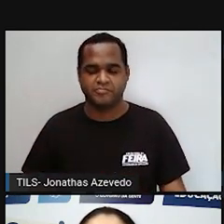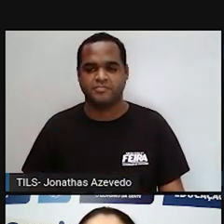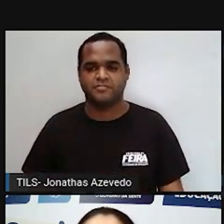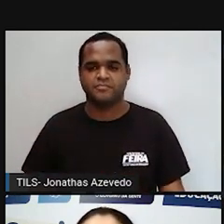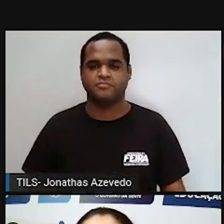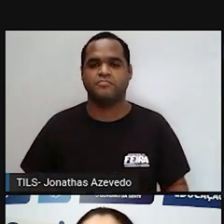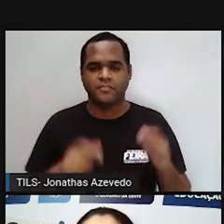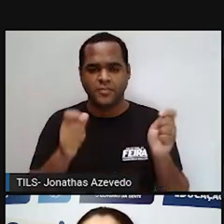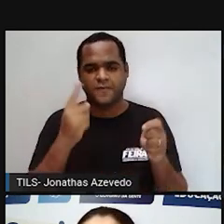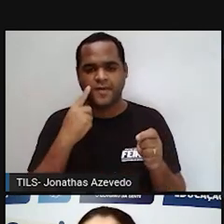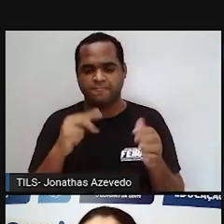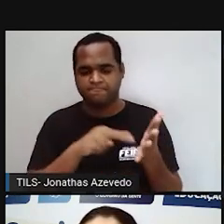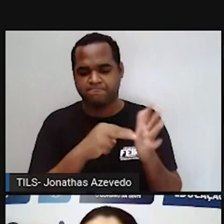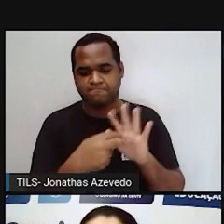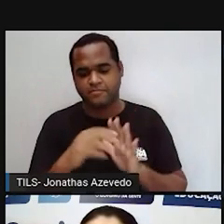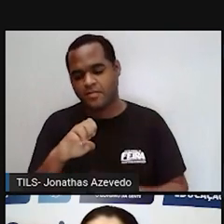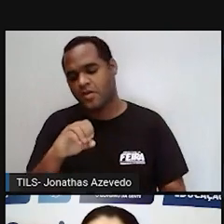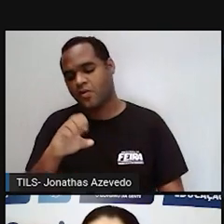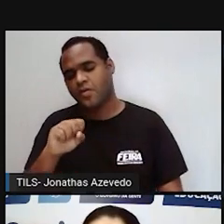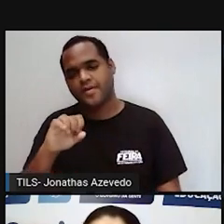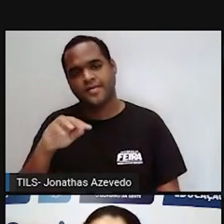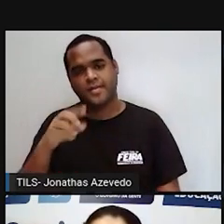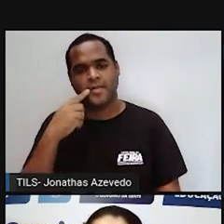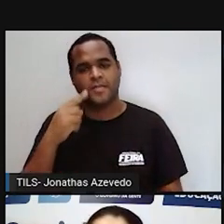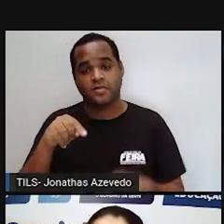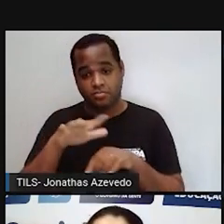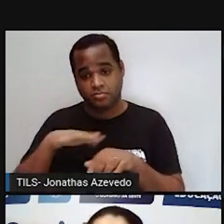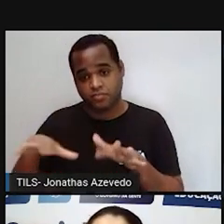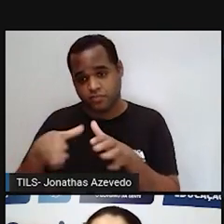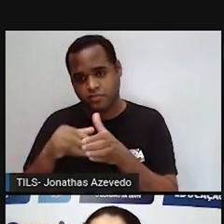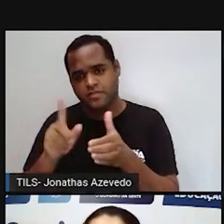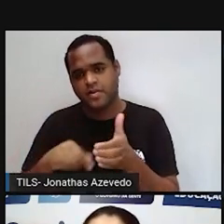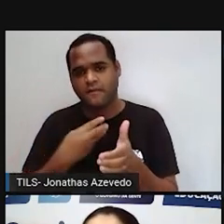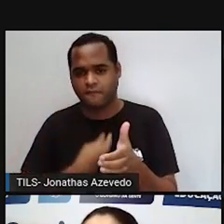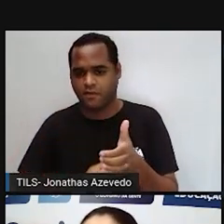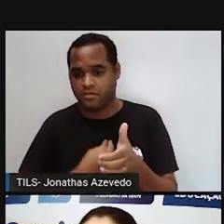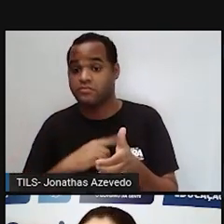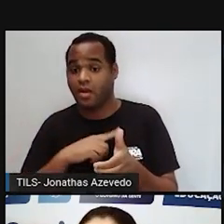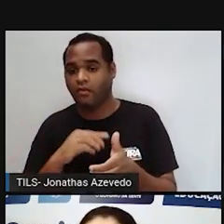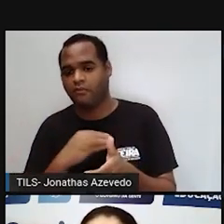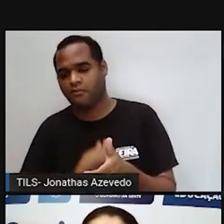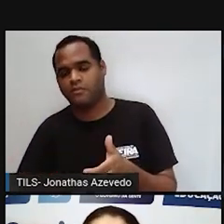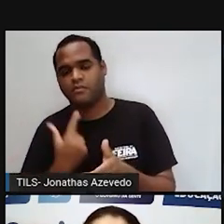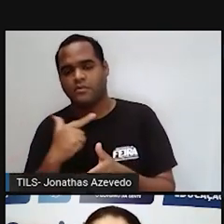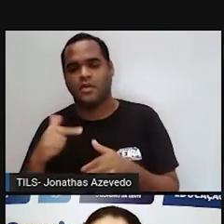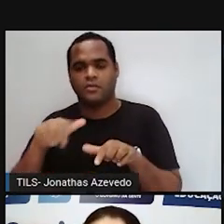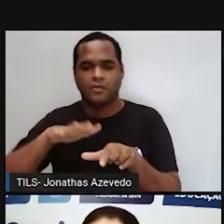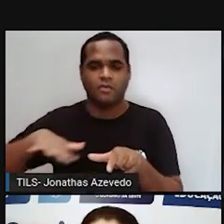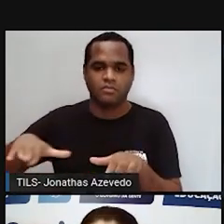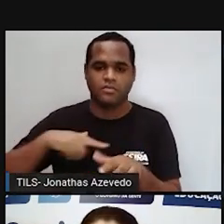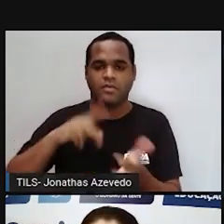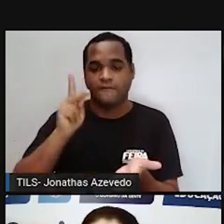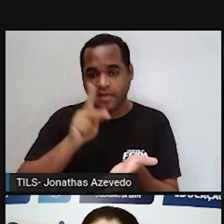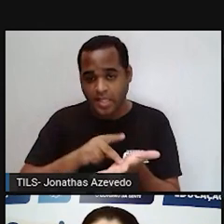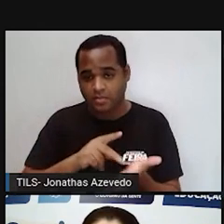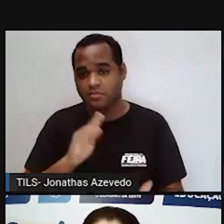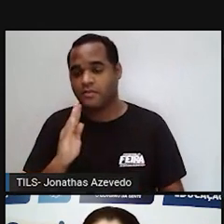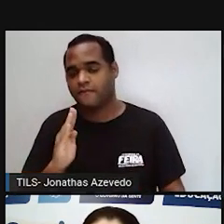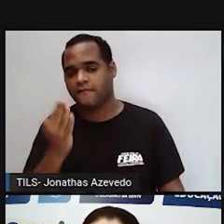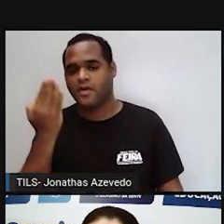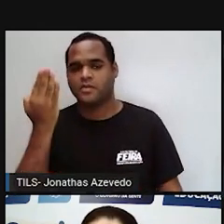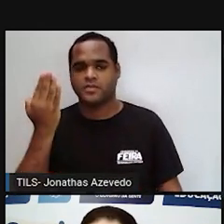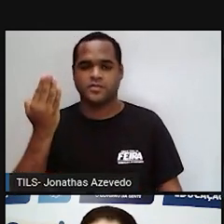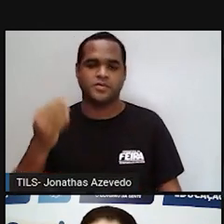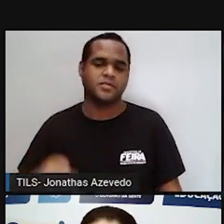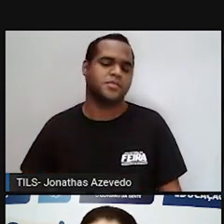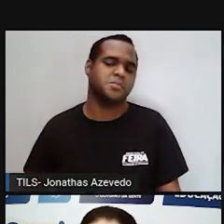Podemos definir o ecossistema como conjunto de fatores bióticos e abióticos de um ambiente. Essa afirmação é verdadeira